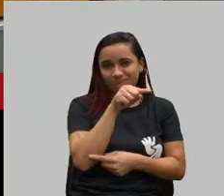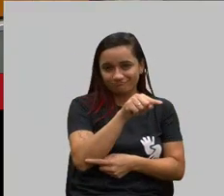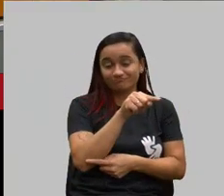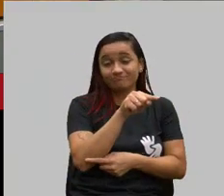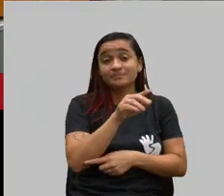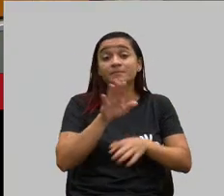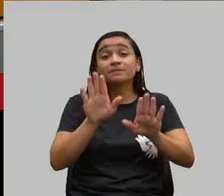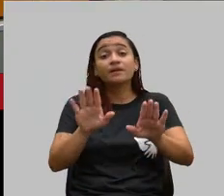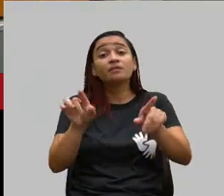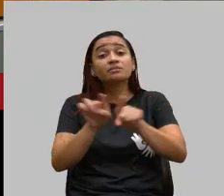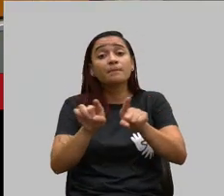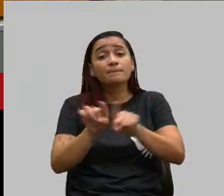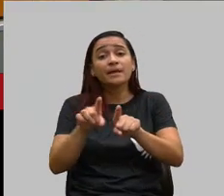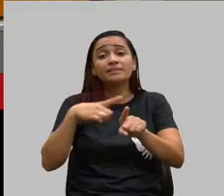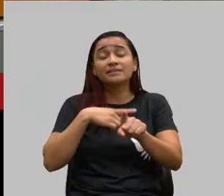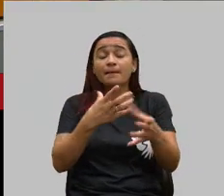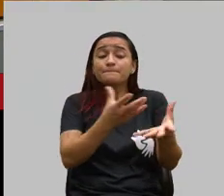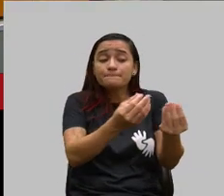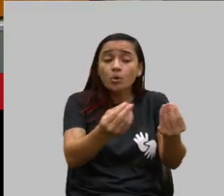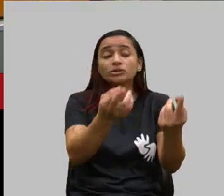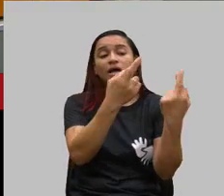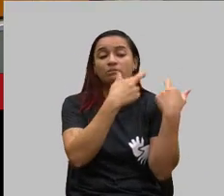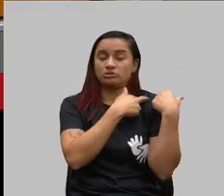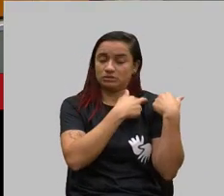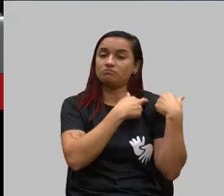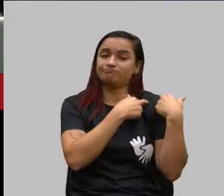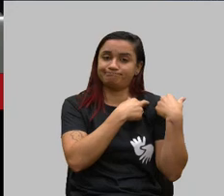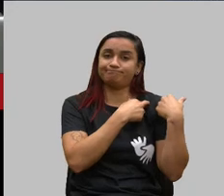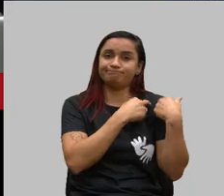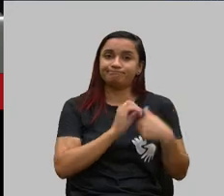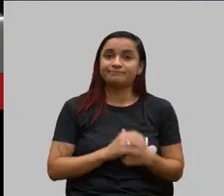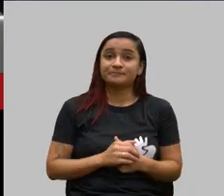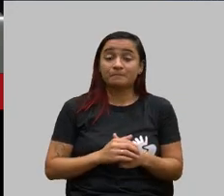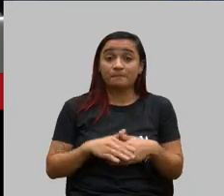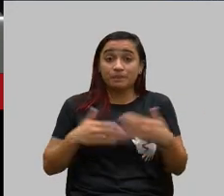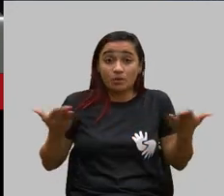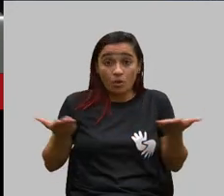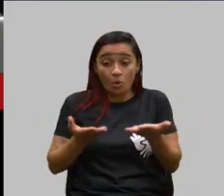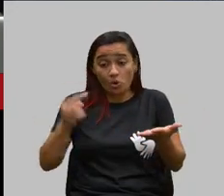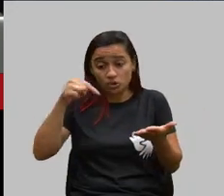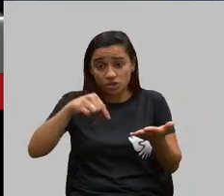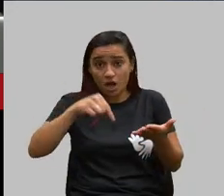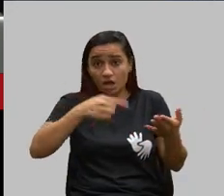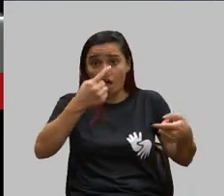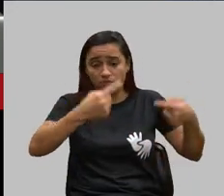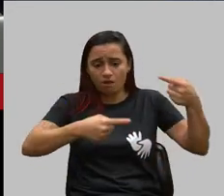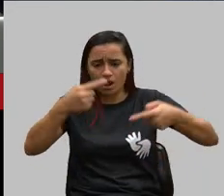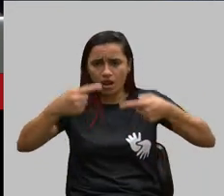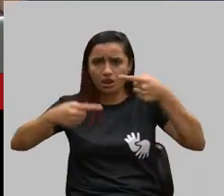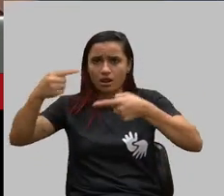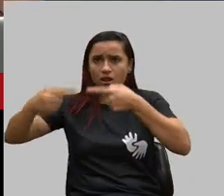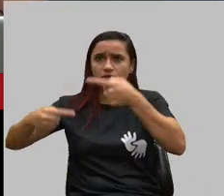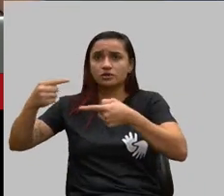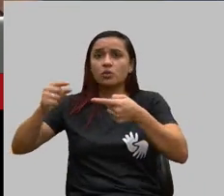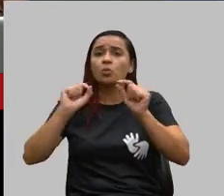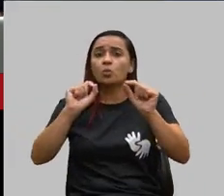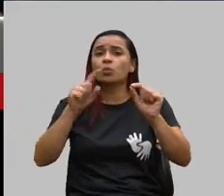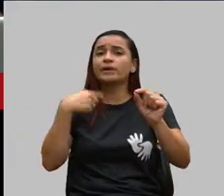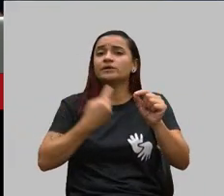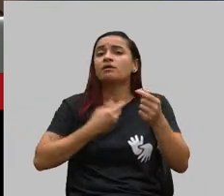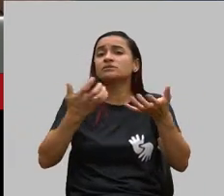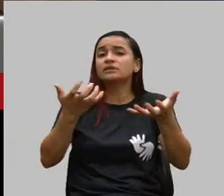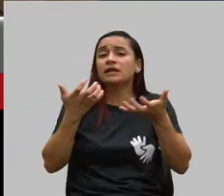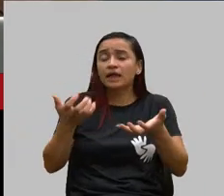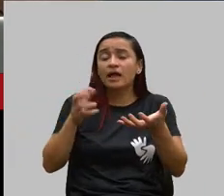muita responsabilidade. O nosso debate hoje aqui, e o que a gente quer, não é de forma